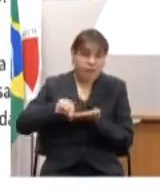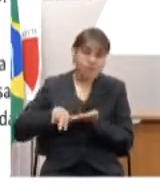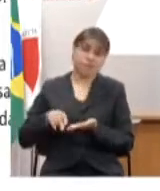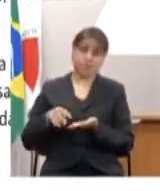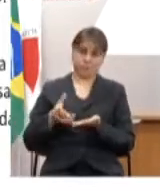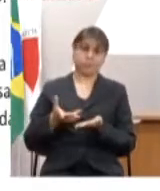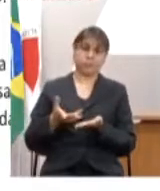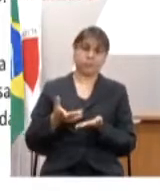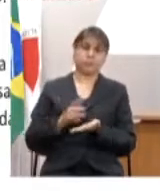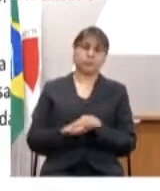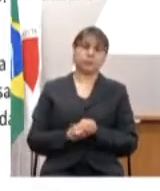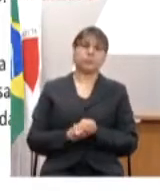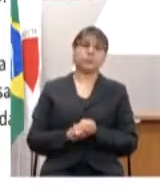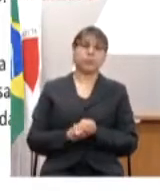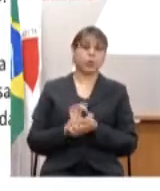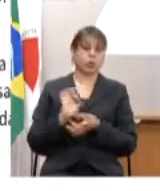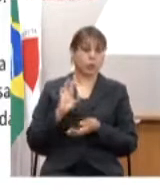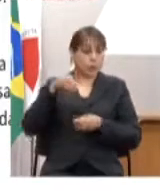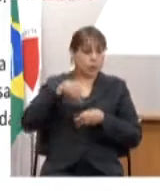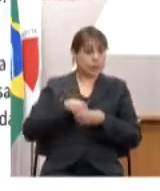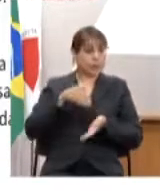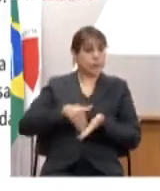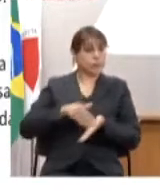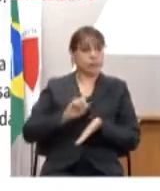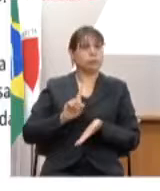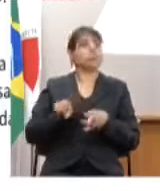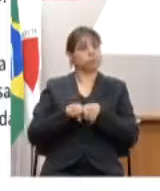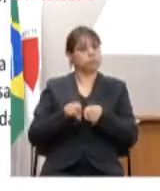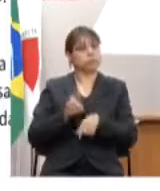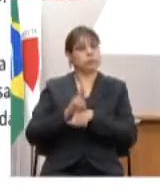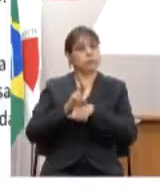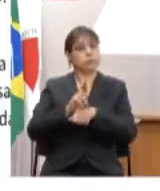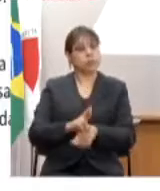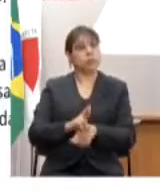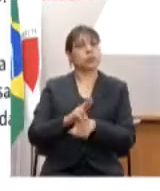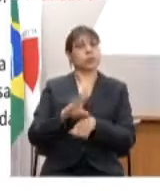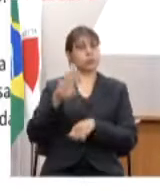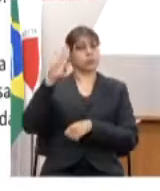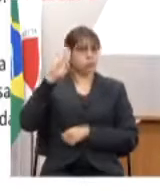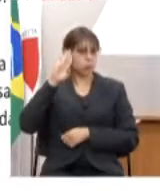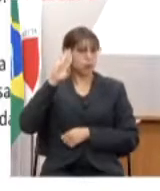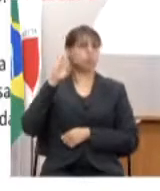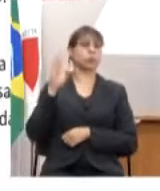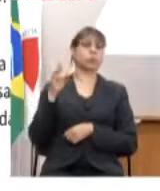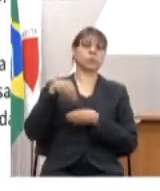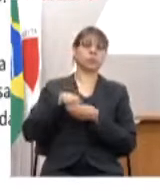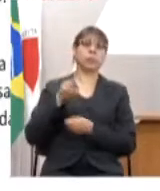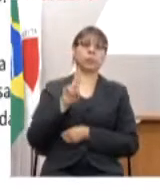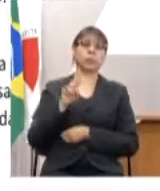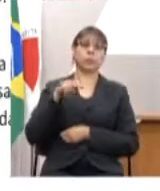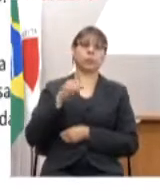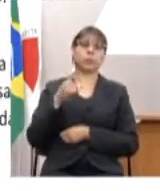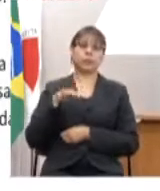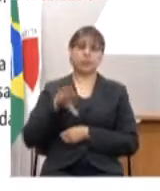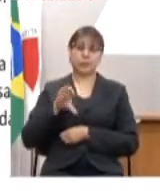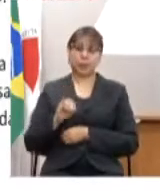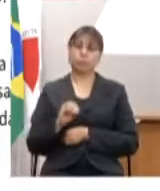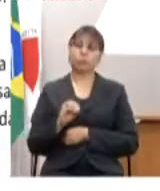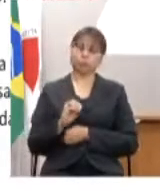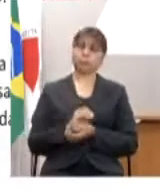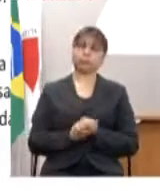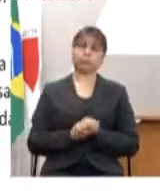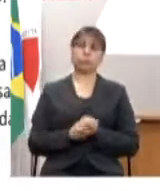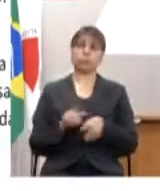também fora da secretaria inclusive representantes de Forças Armadas da União e ele é presidido secretariado